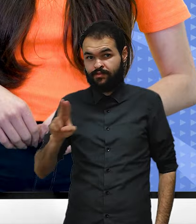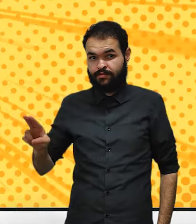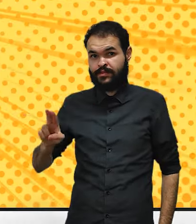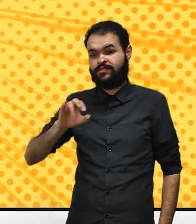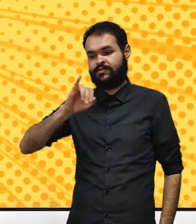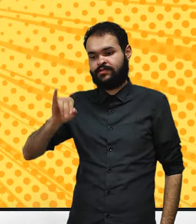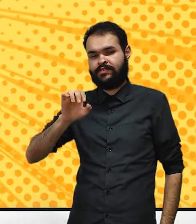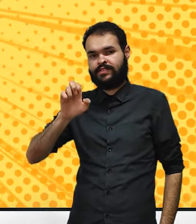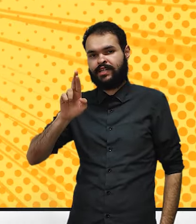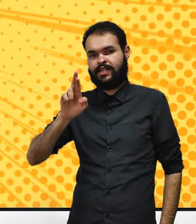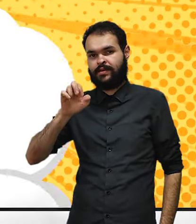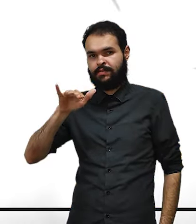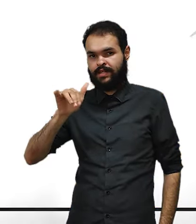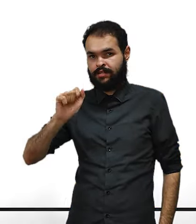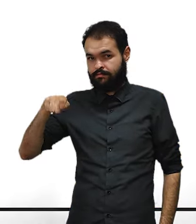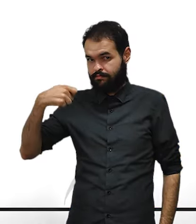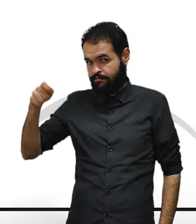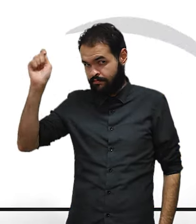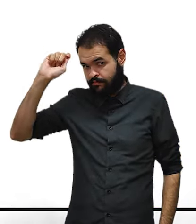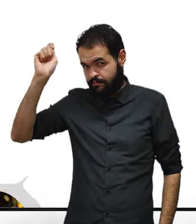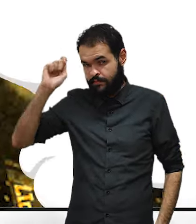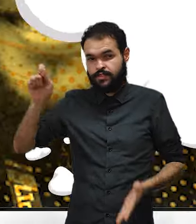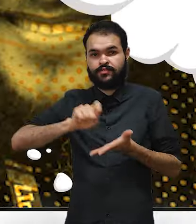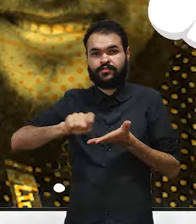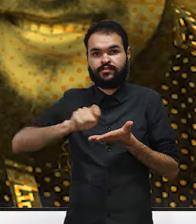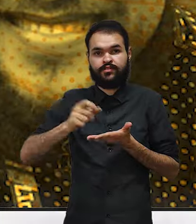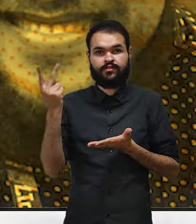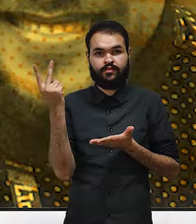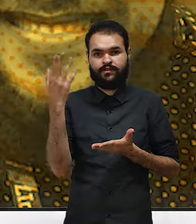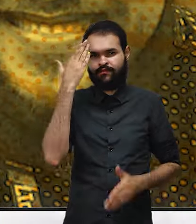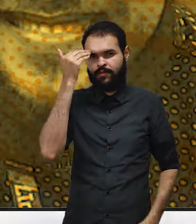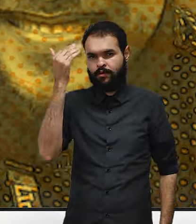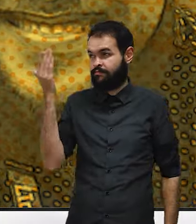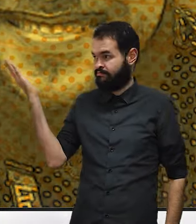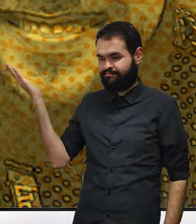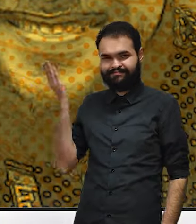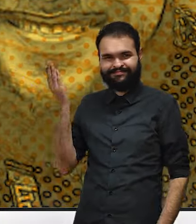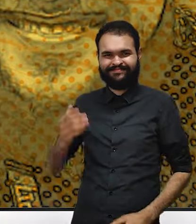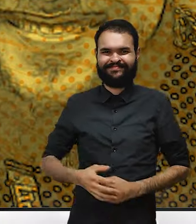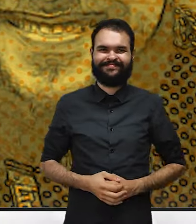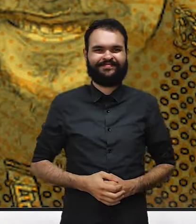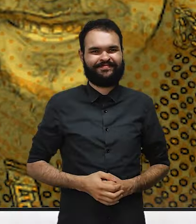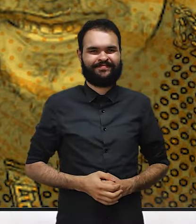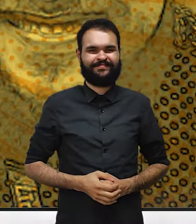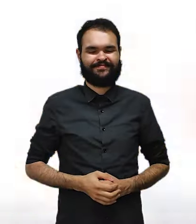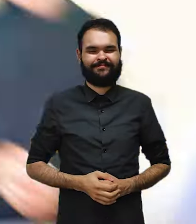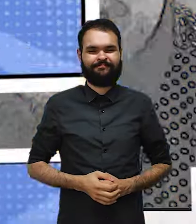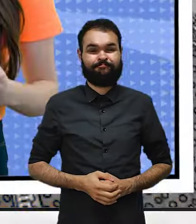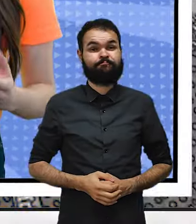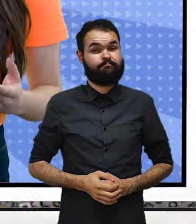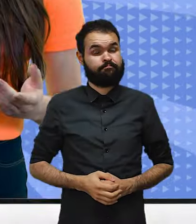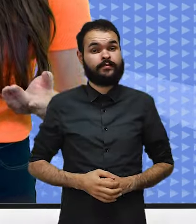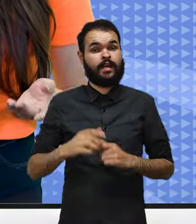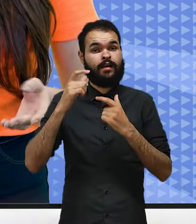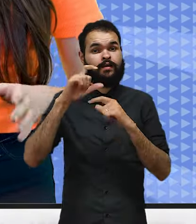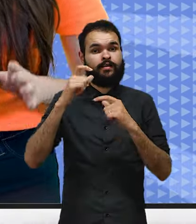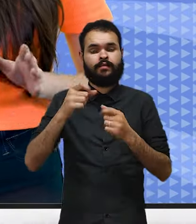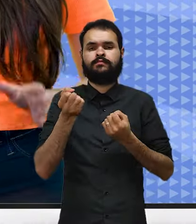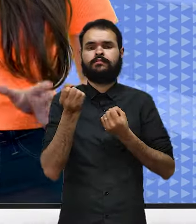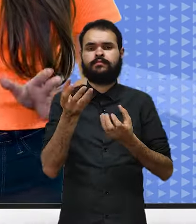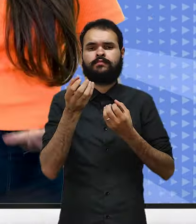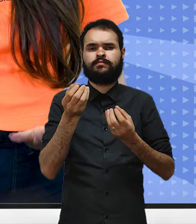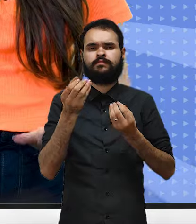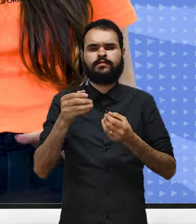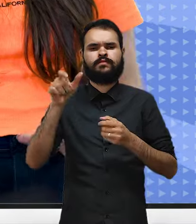Jeremias. É escrita por esses dois profissionais aqui, Rafael Calça e Jefferson Costa. Essa HQ fala de